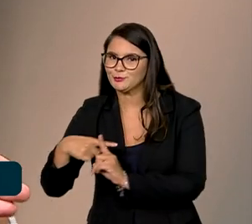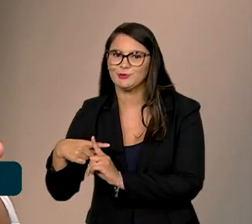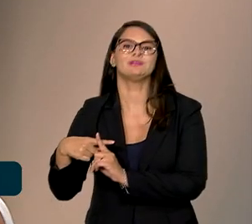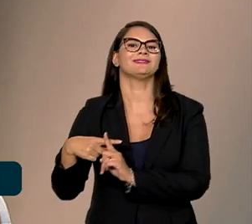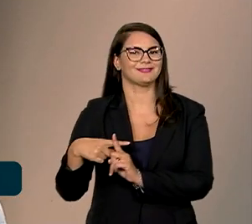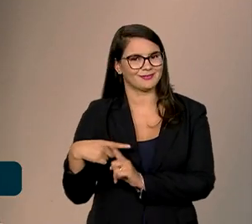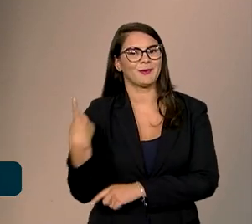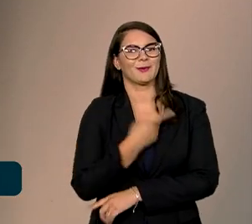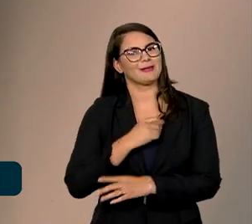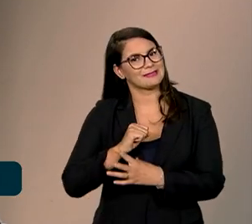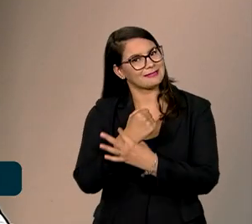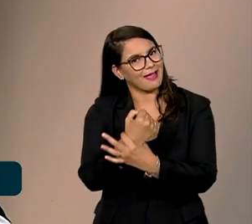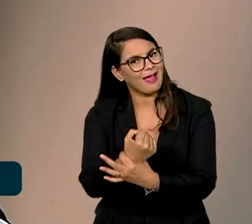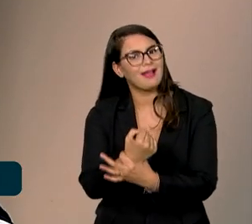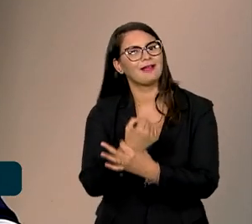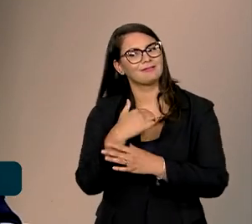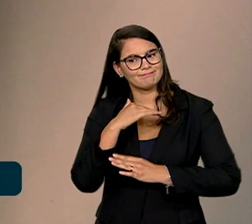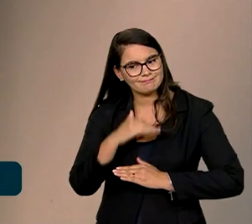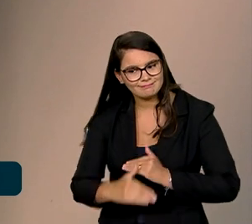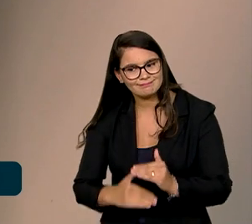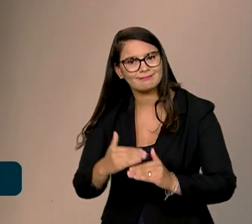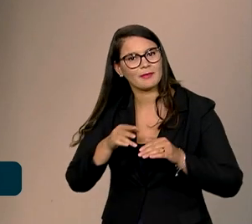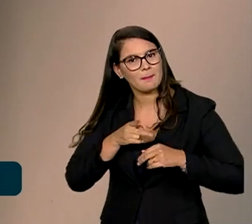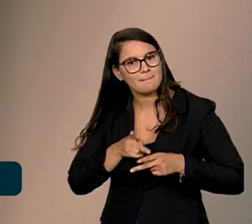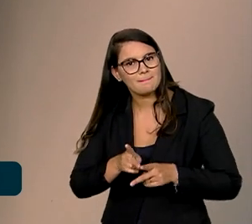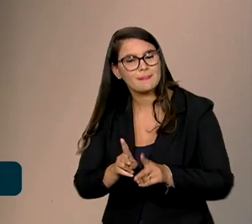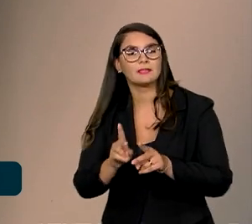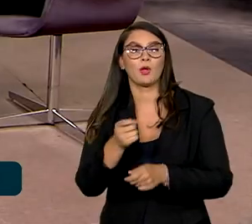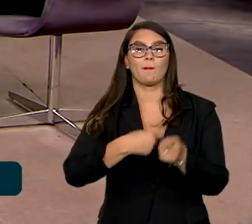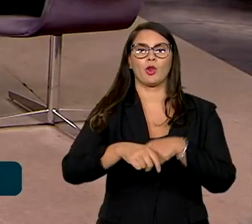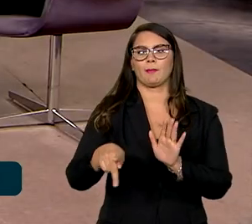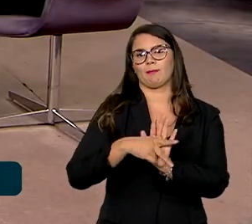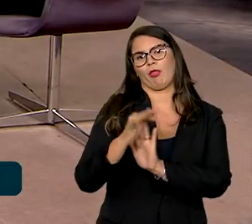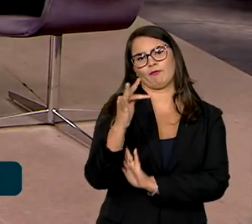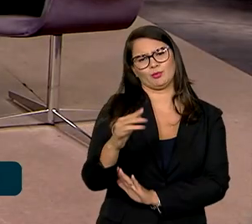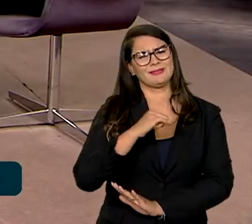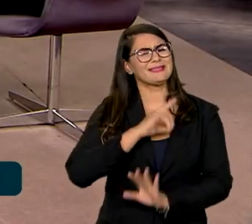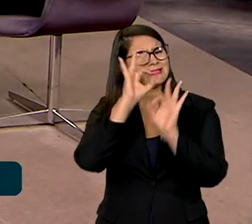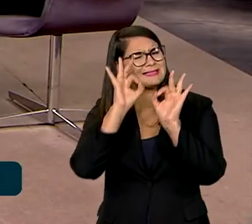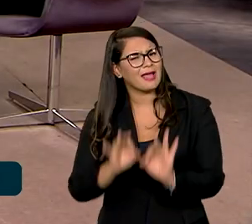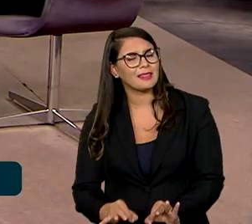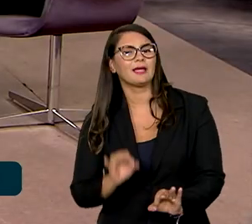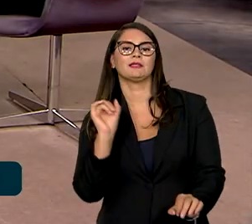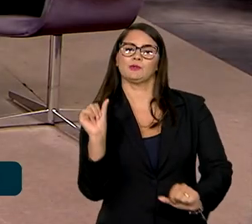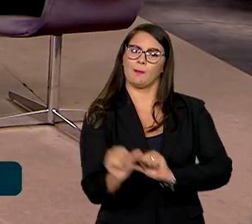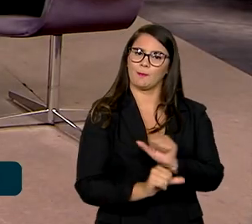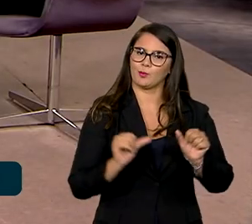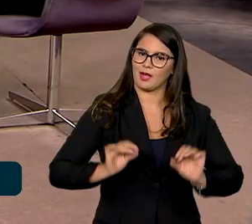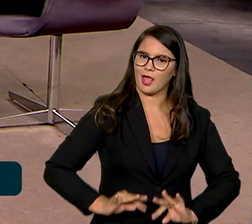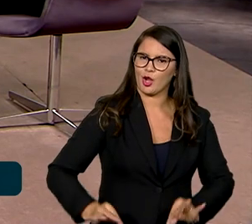que a gente garante a sustentabilidade do setor e uma economia que é do futuro. Podem ter certeza que pode mudar a